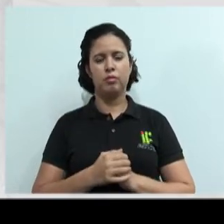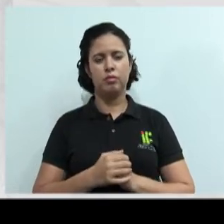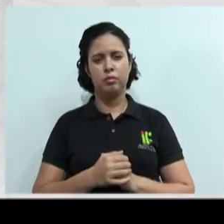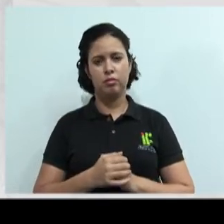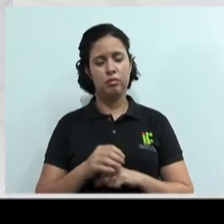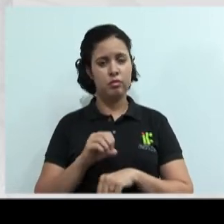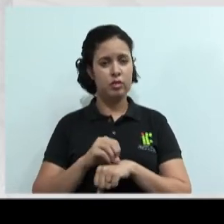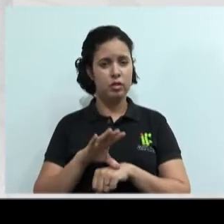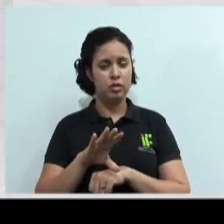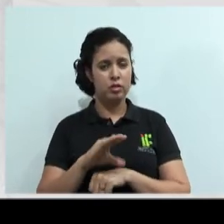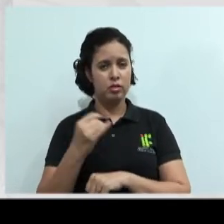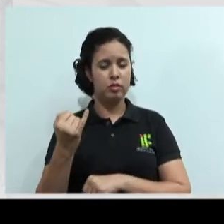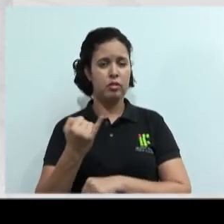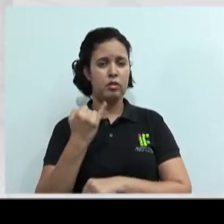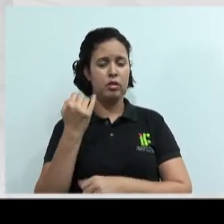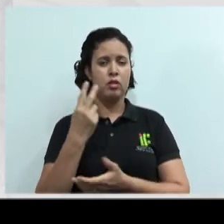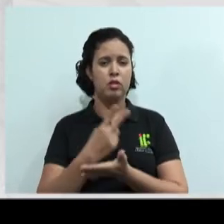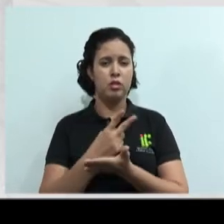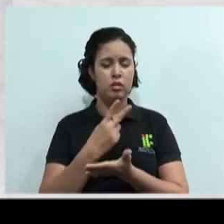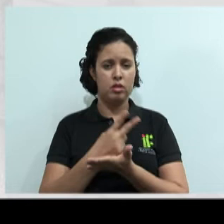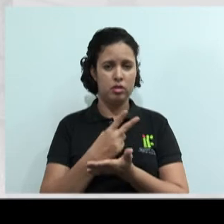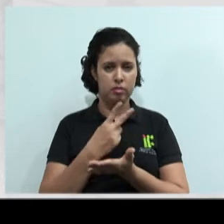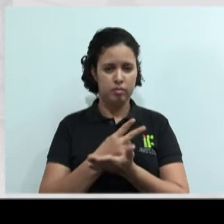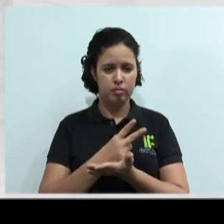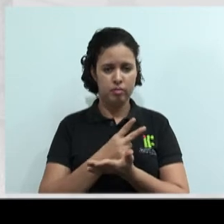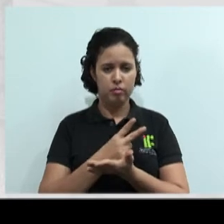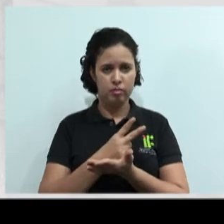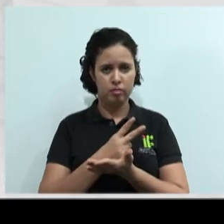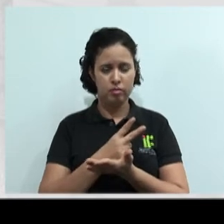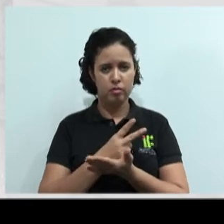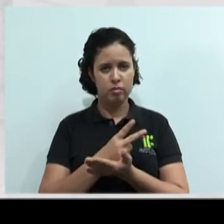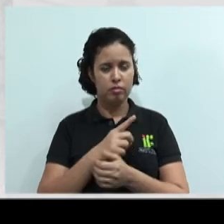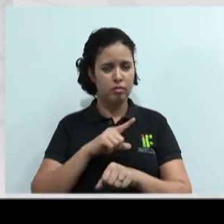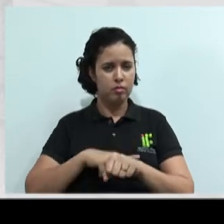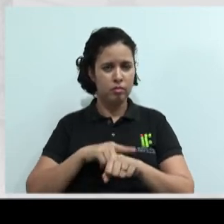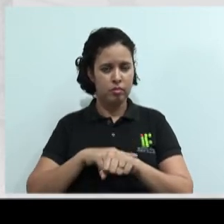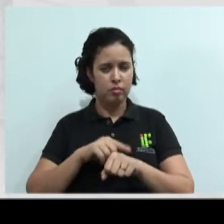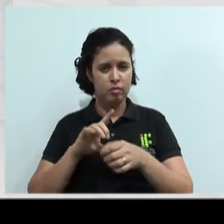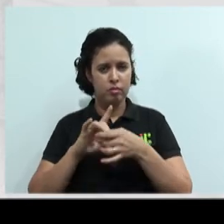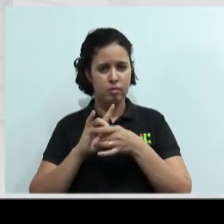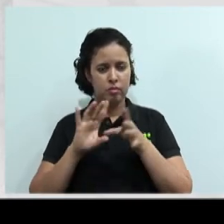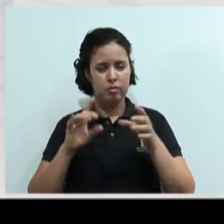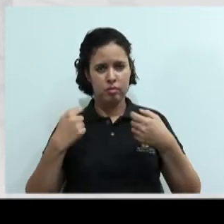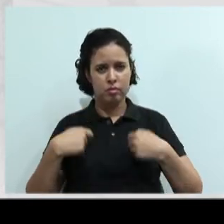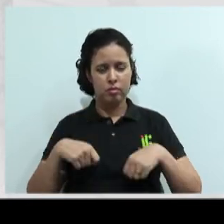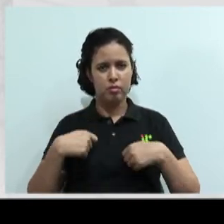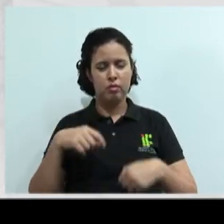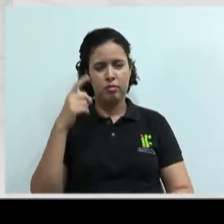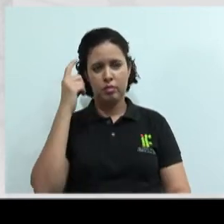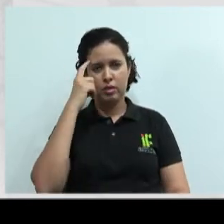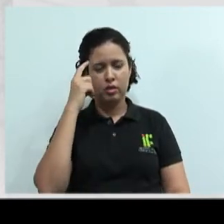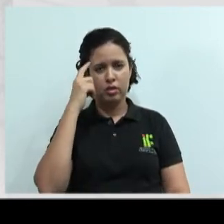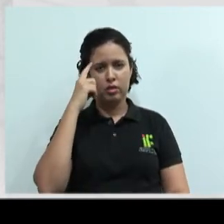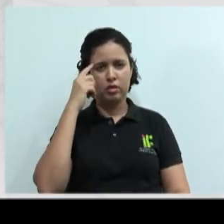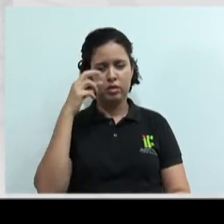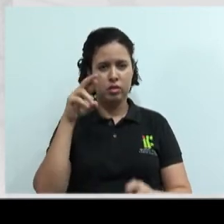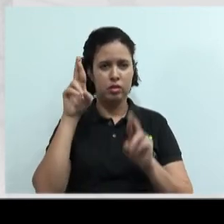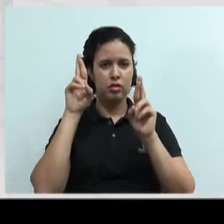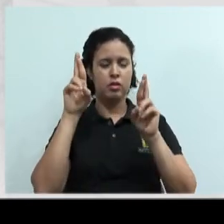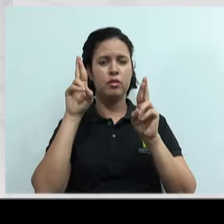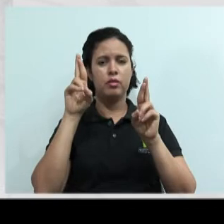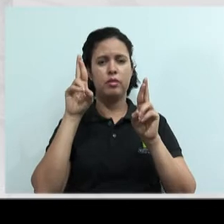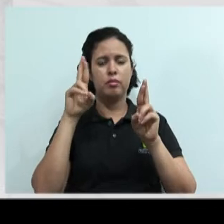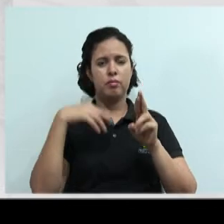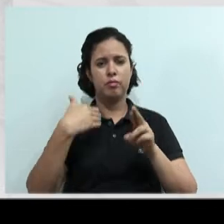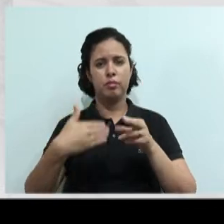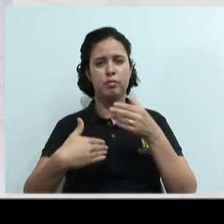dica importante, sempre que possível, não apresse. Dê o tempo necessário para ele pensar e decidir. Então, deixe a negociação